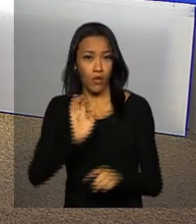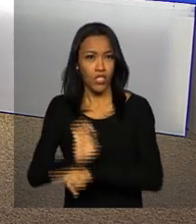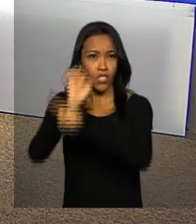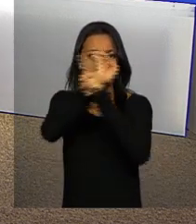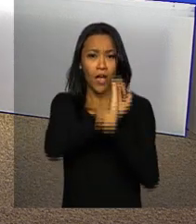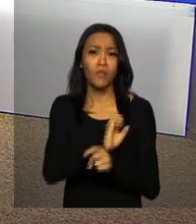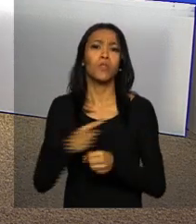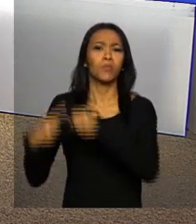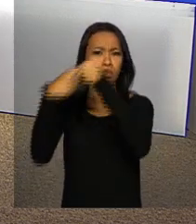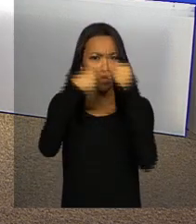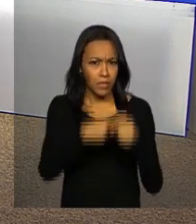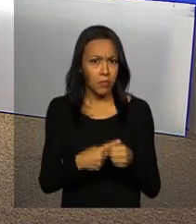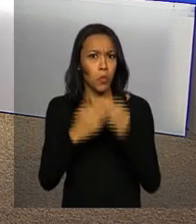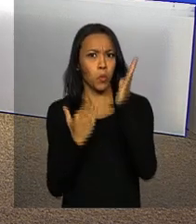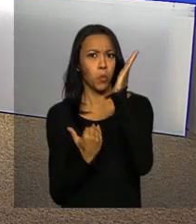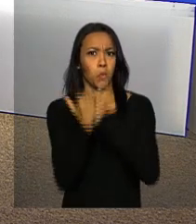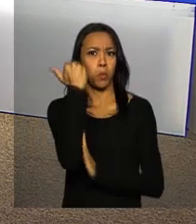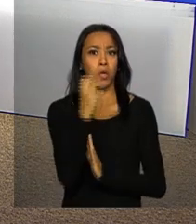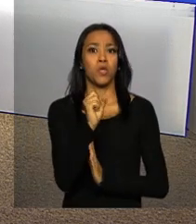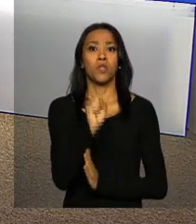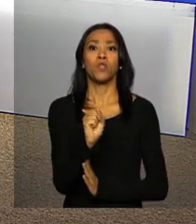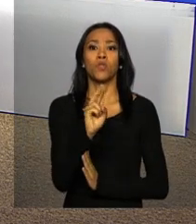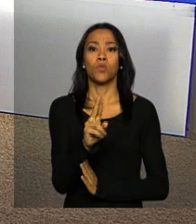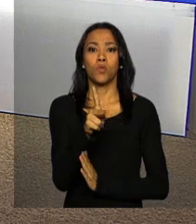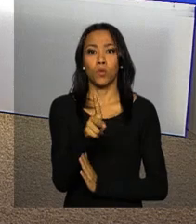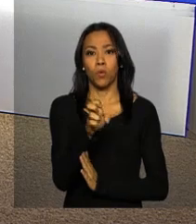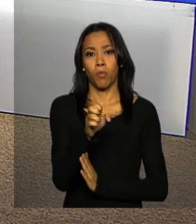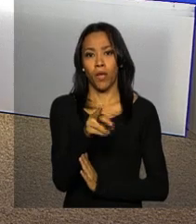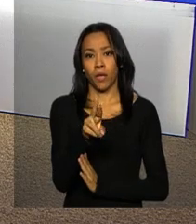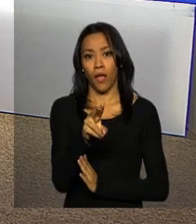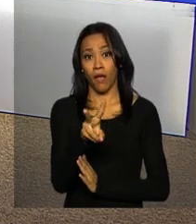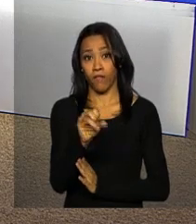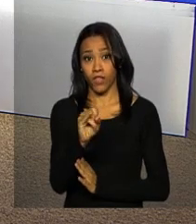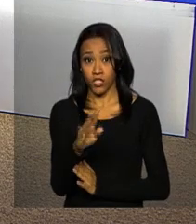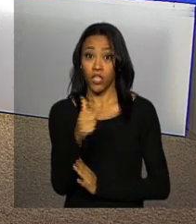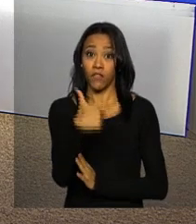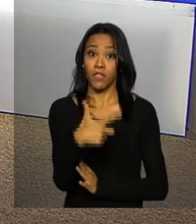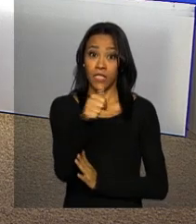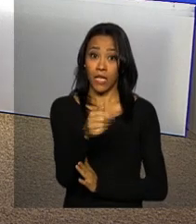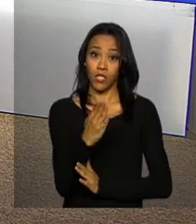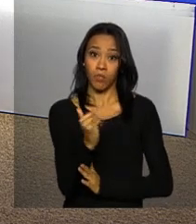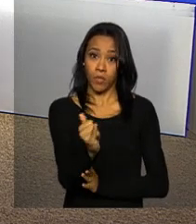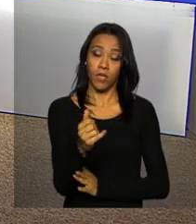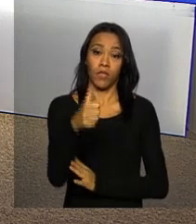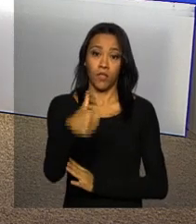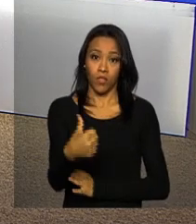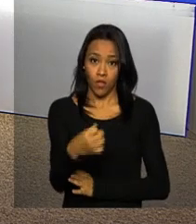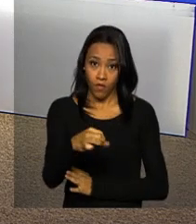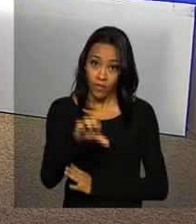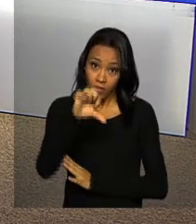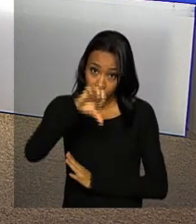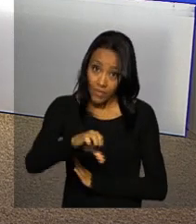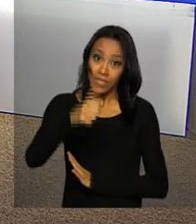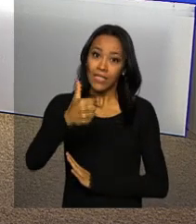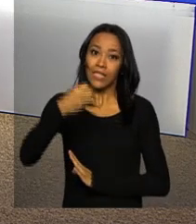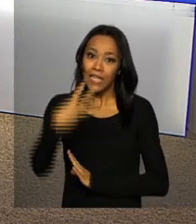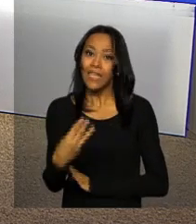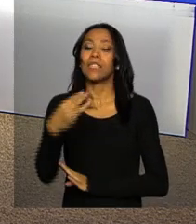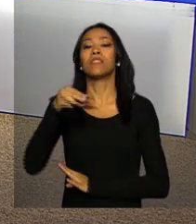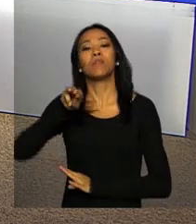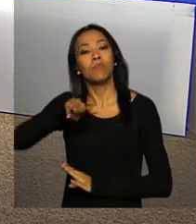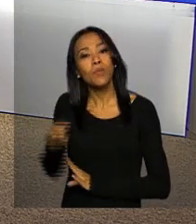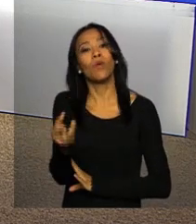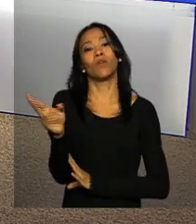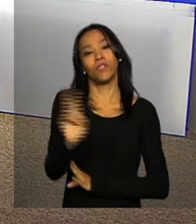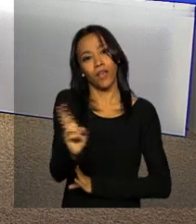estatais registraram um superávit primário de R$ 27,913 bilhões em janeiro deste ano.